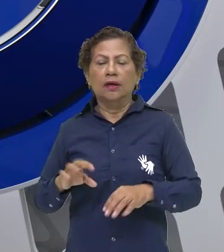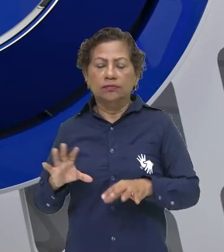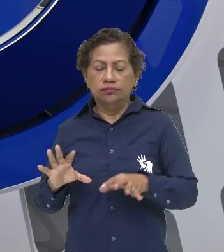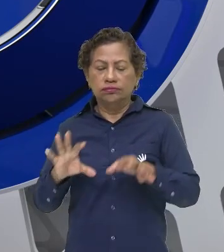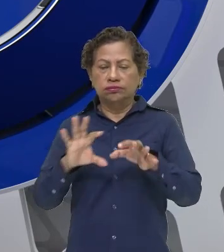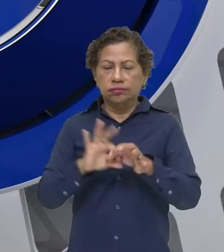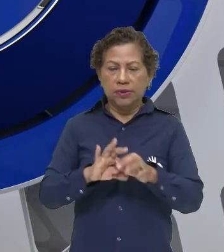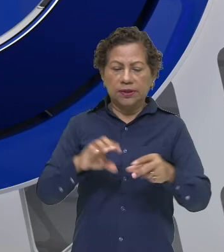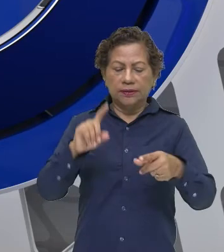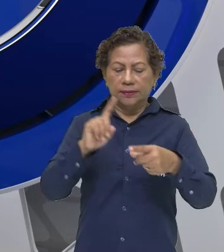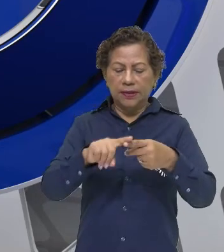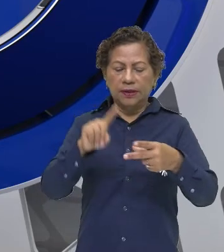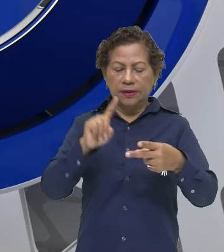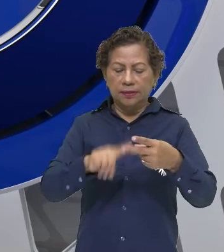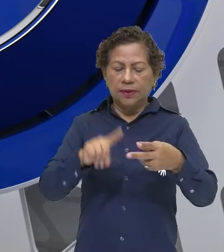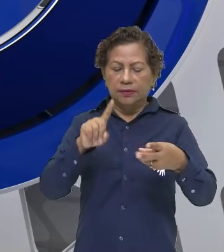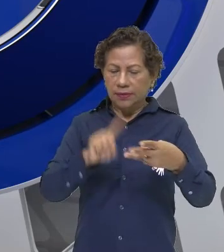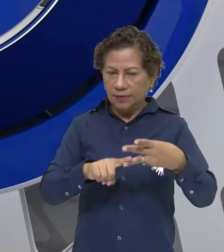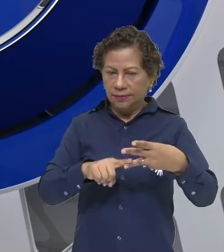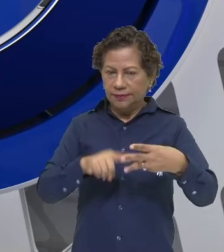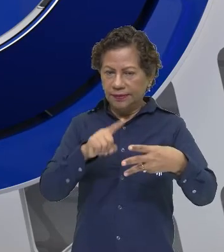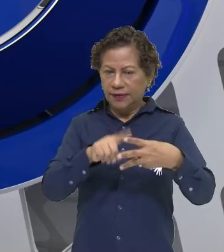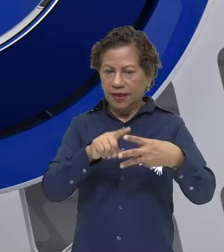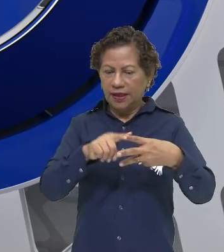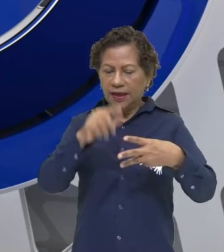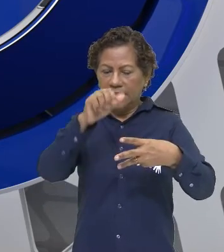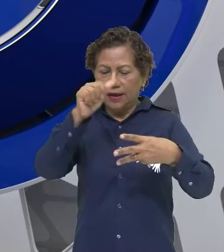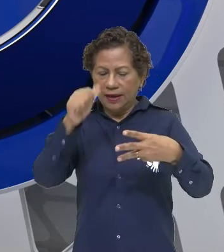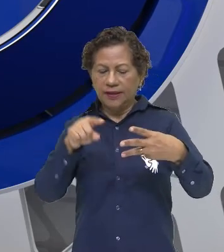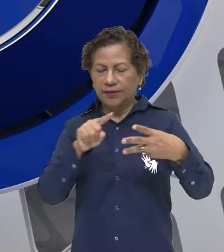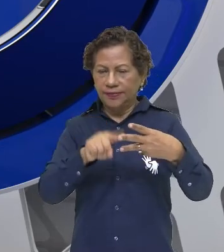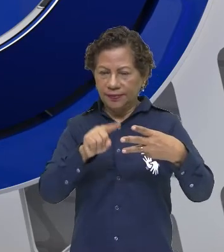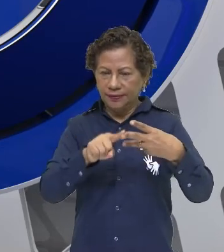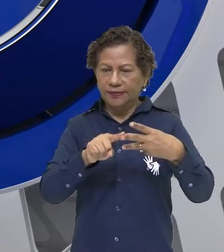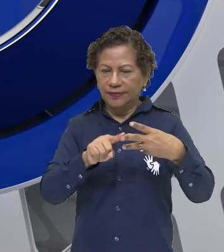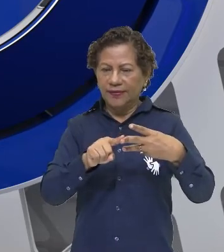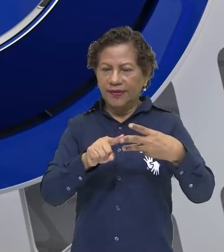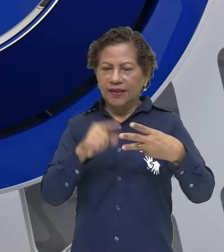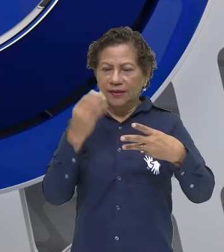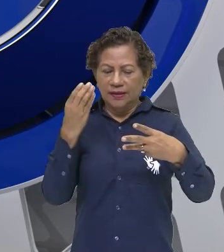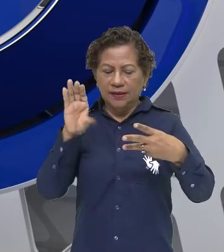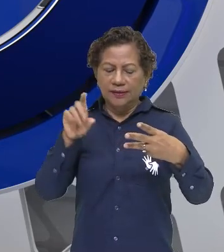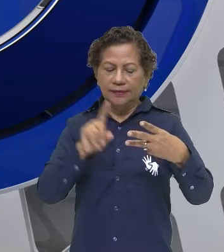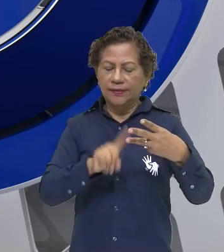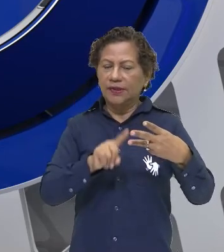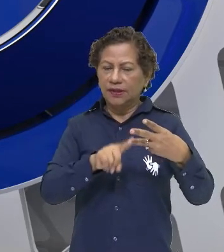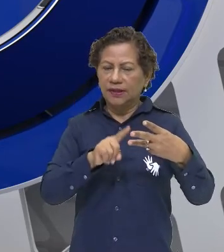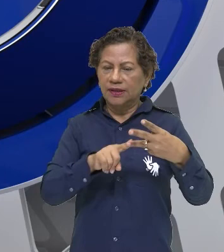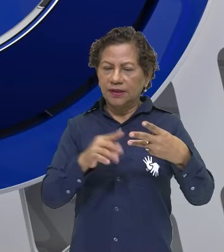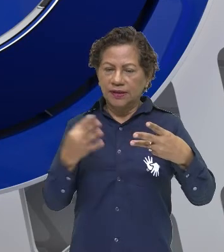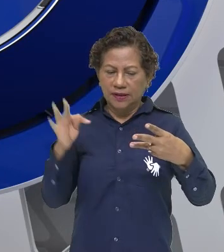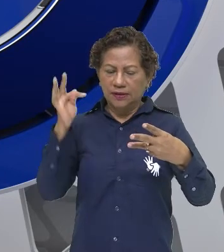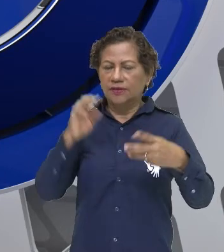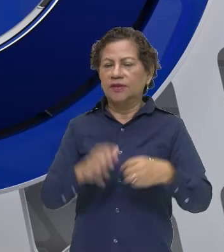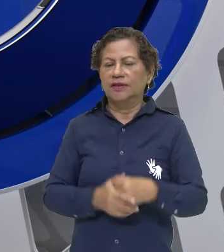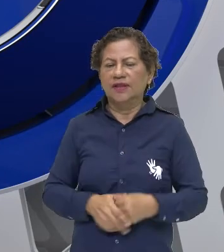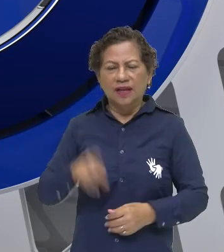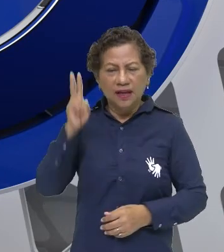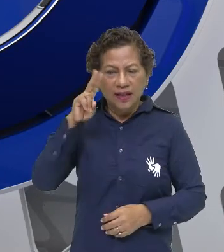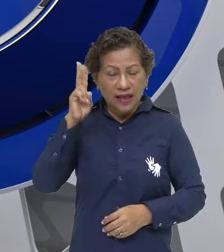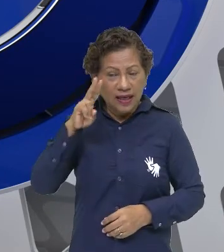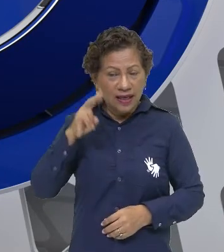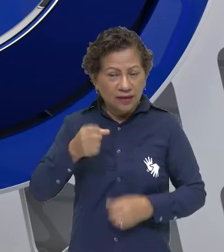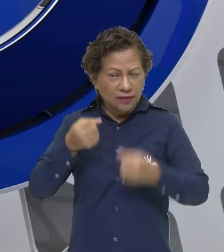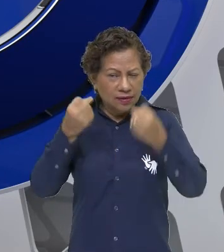ciência e da arte. Mais uma vez, une-se. Vocês lembram lá que nós falamos no